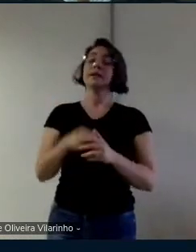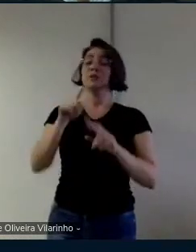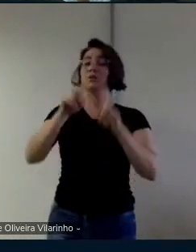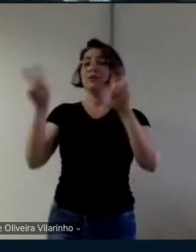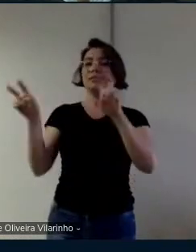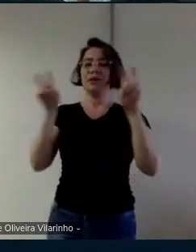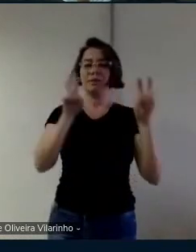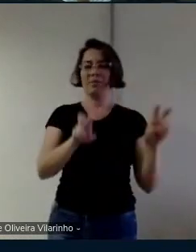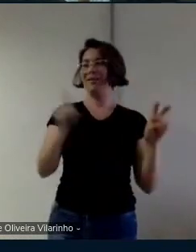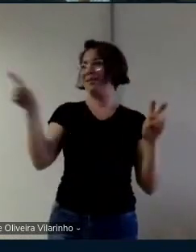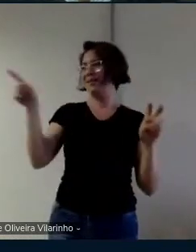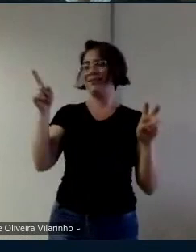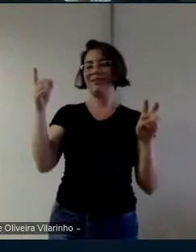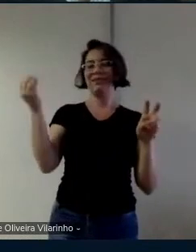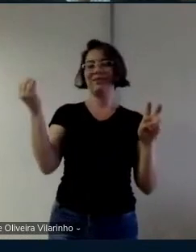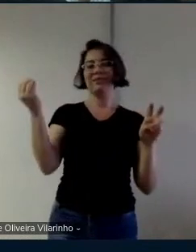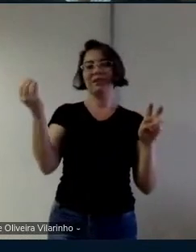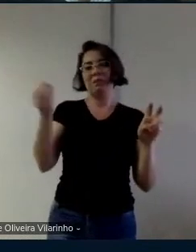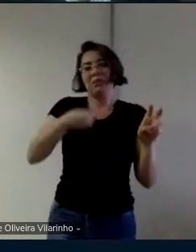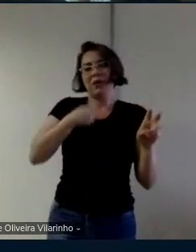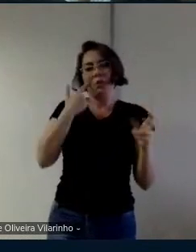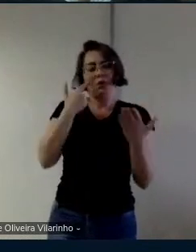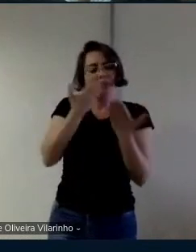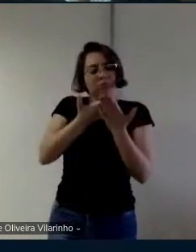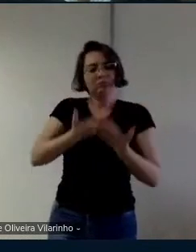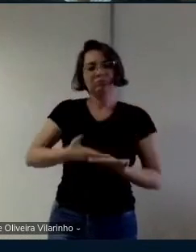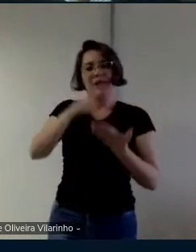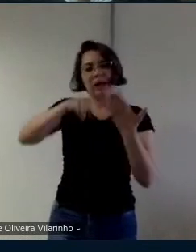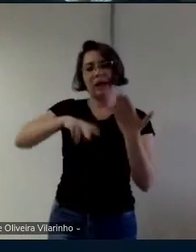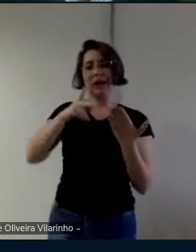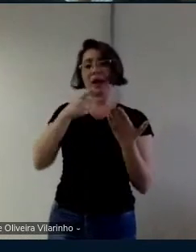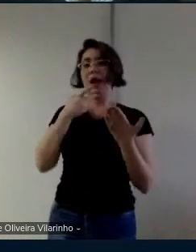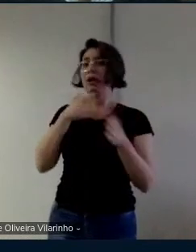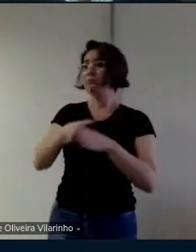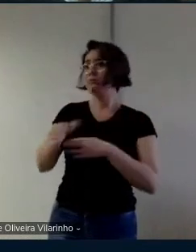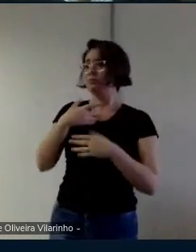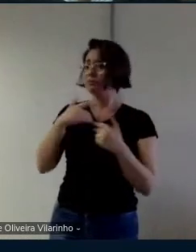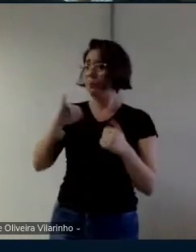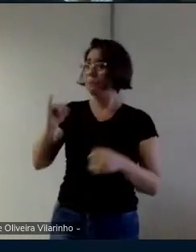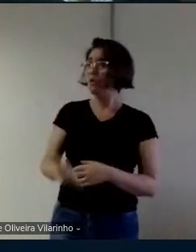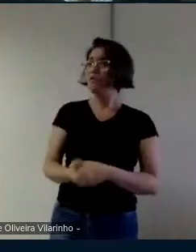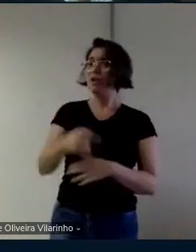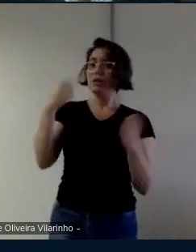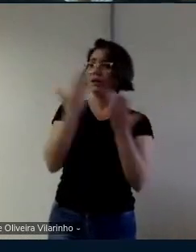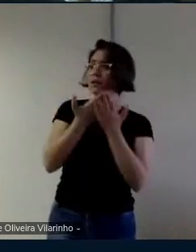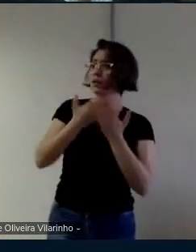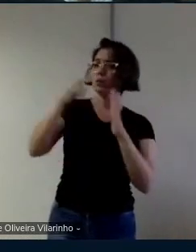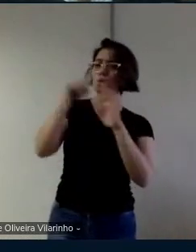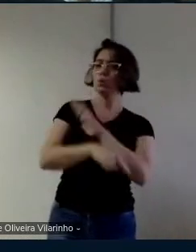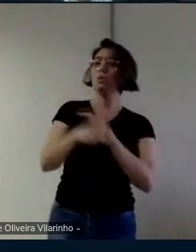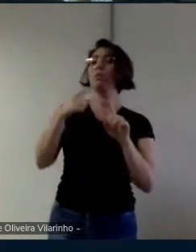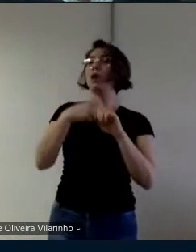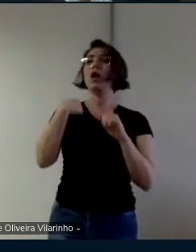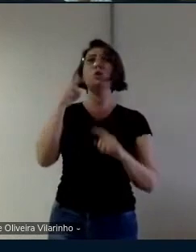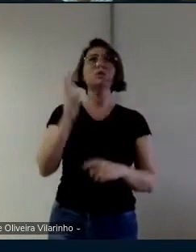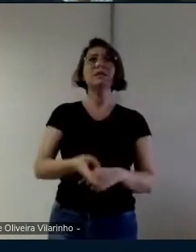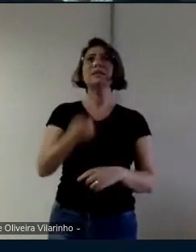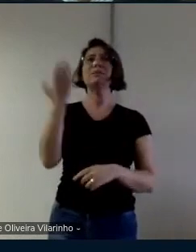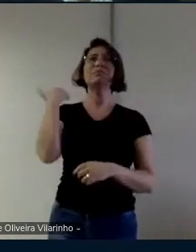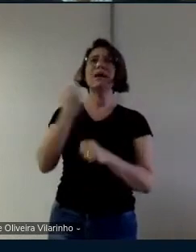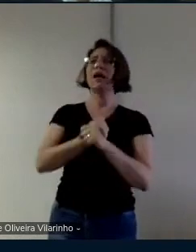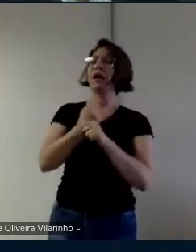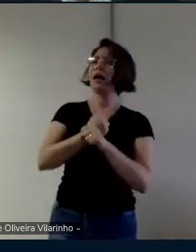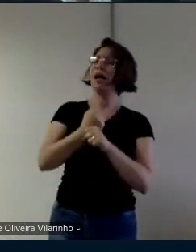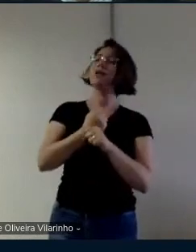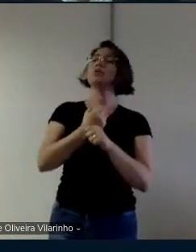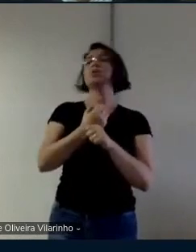esse tema eu achei muito interessante eu falei Ingrid vai a fundo porque eu sempre quis fazer isso eu tinha